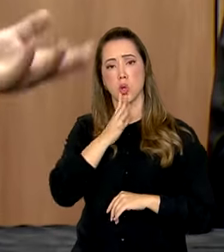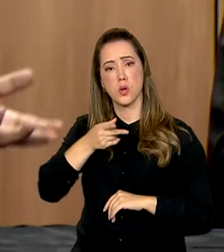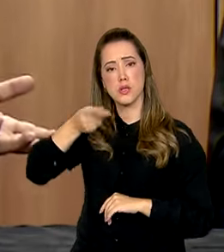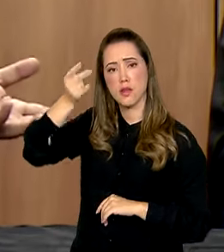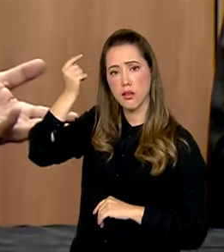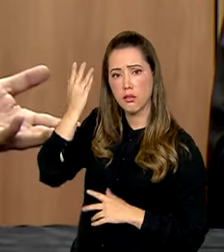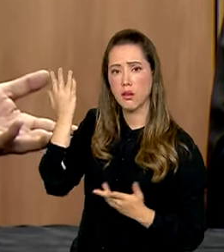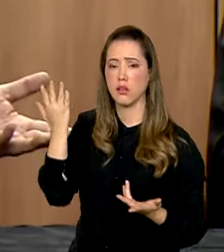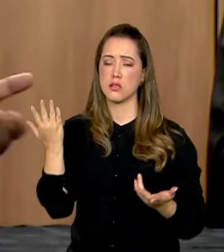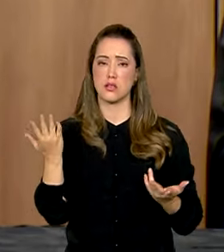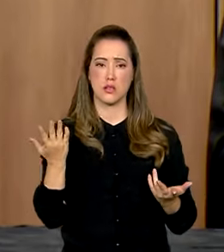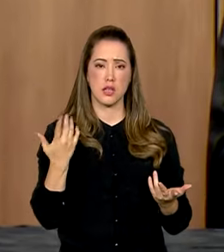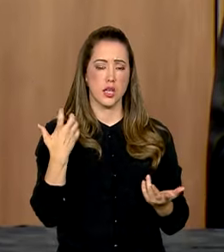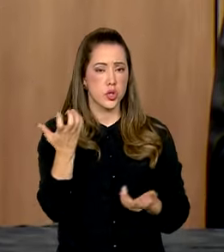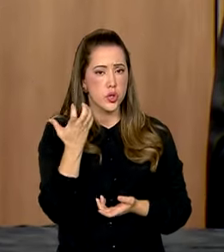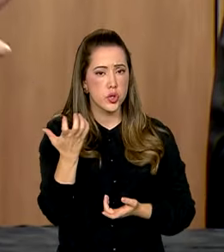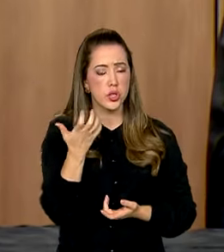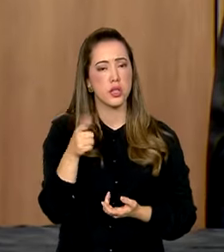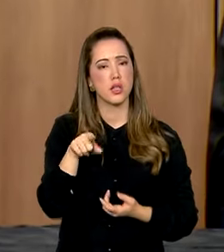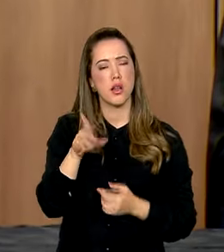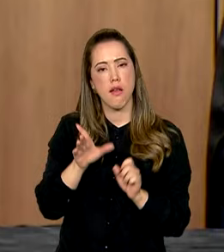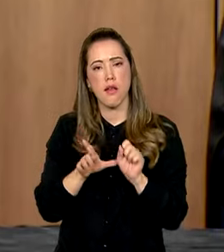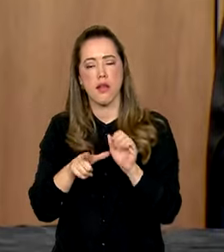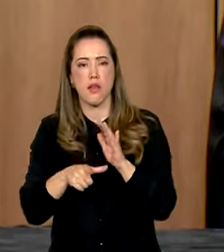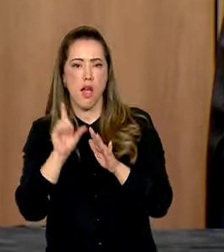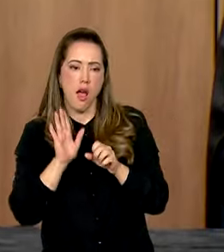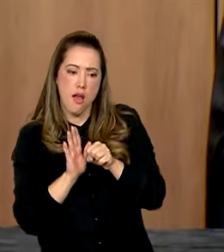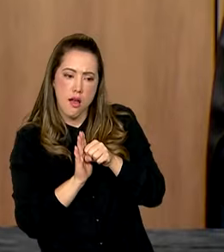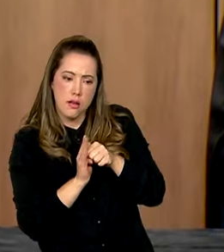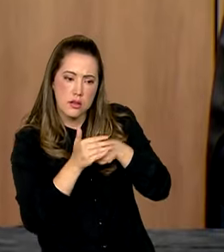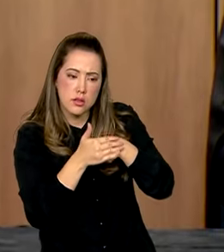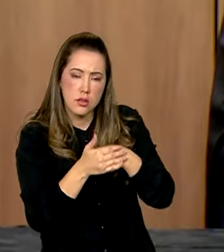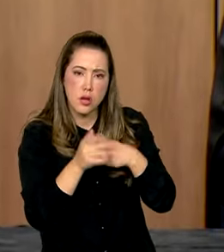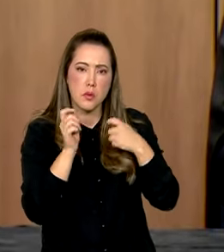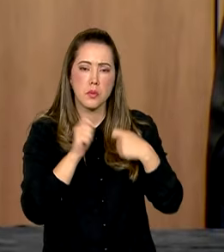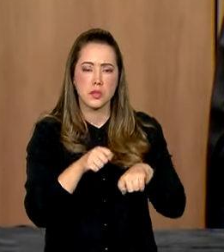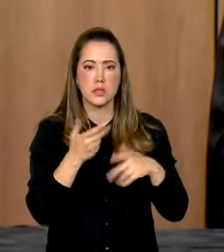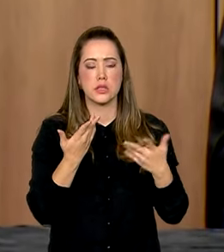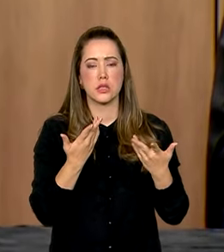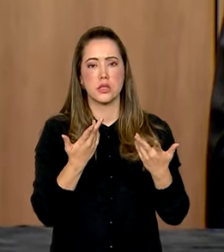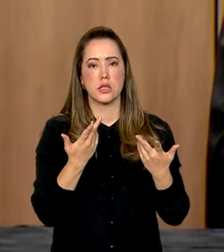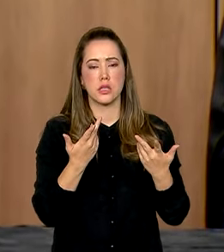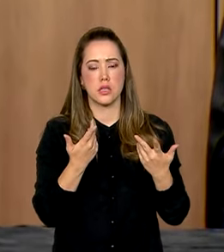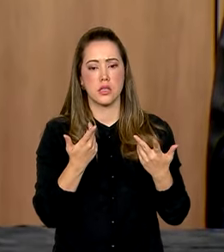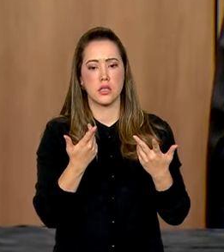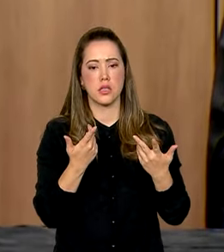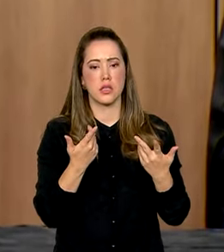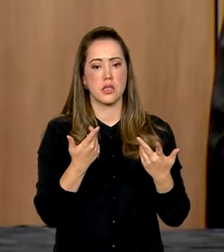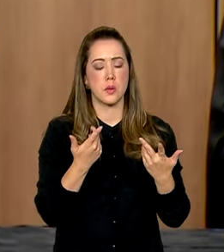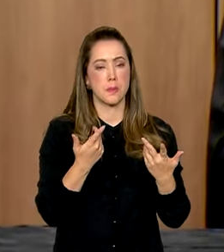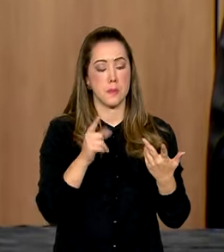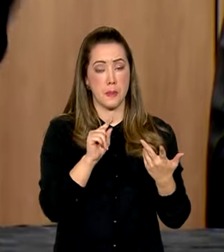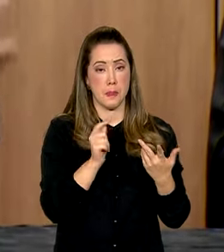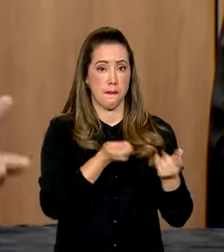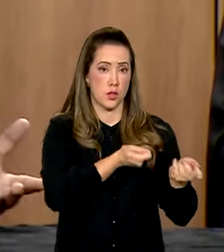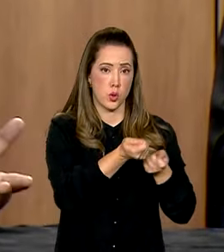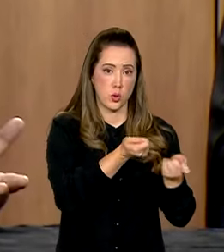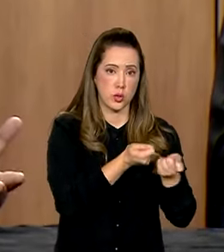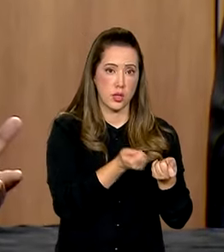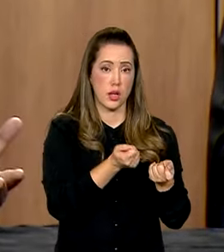ficassem, pelo menos, escondidos numa certa margem de pudor ou, o principal, que eles não